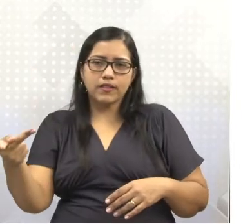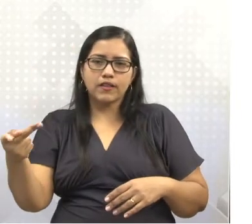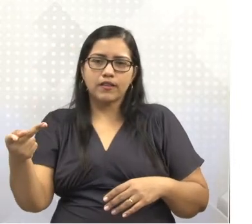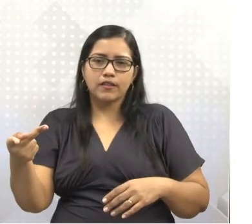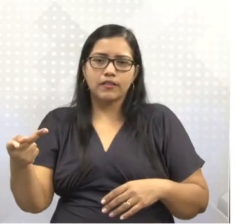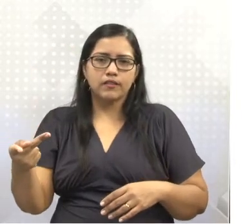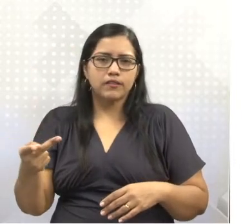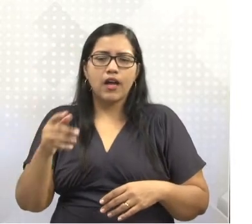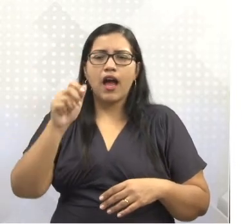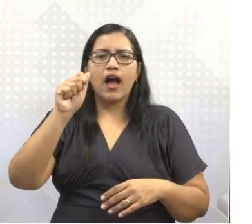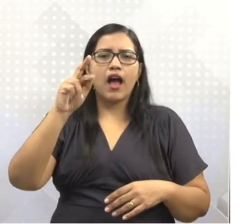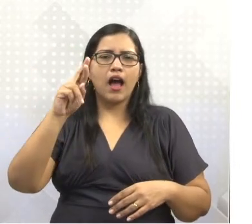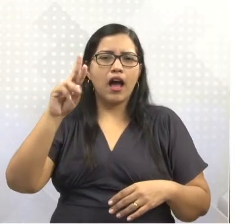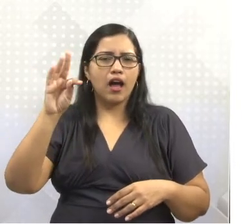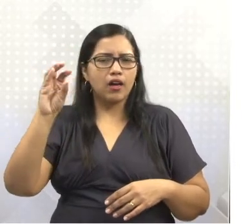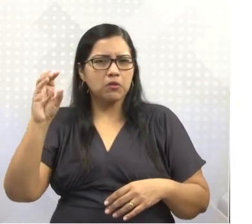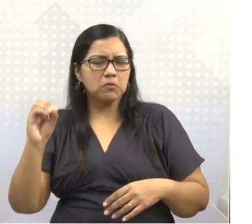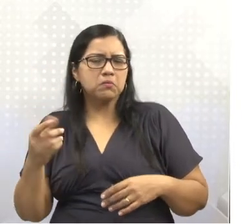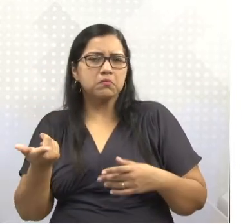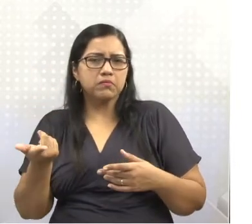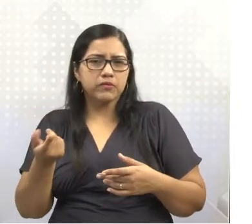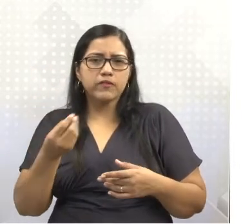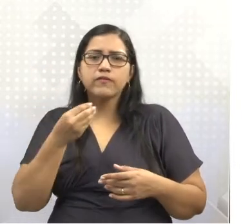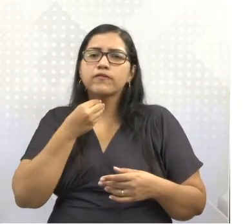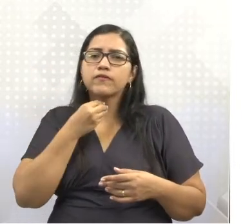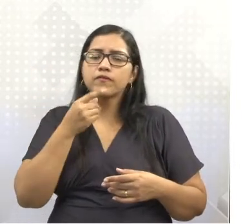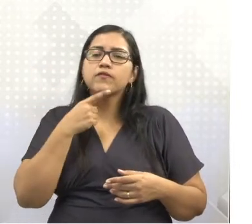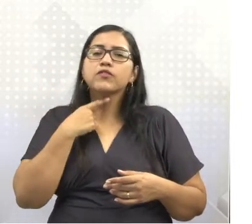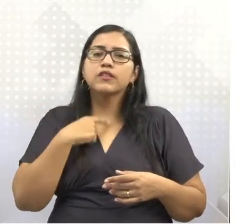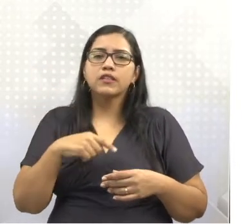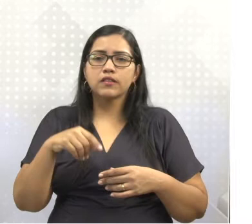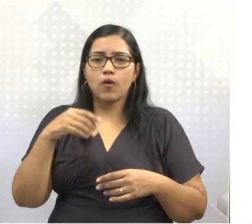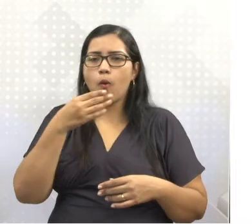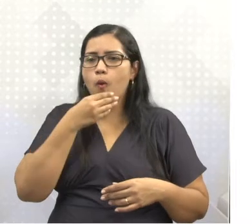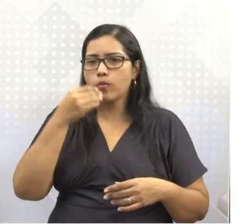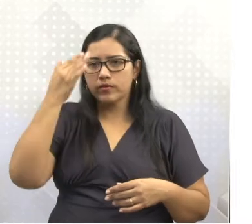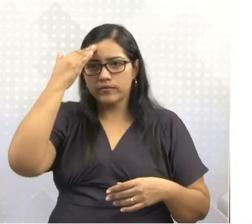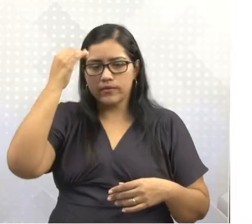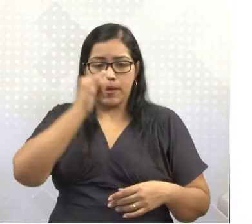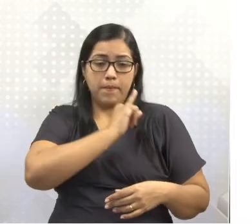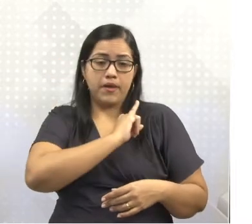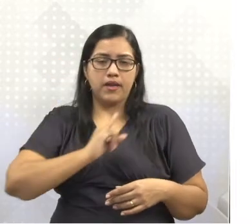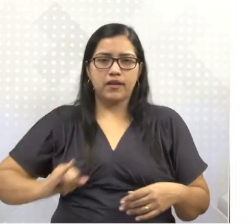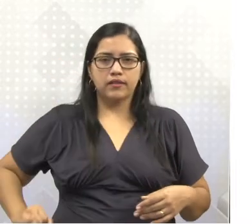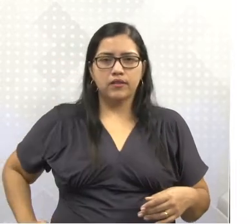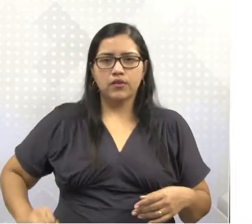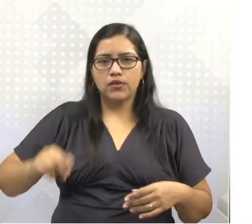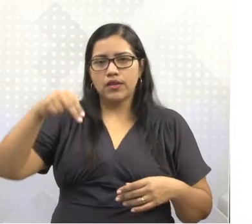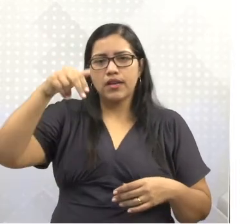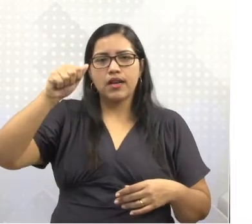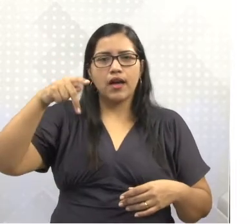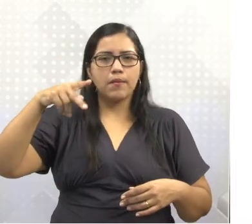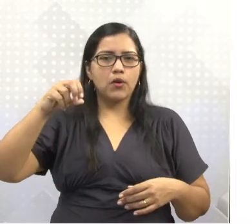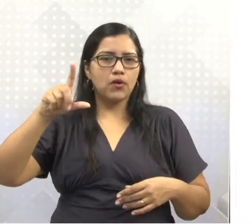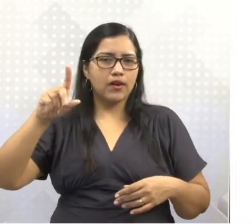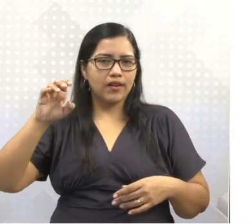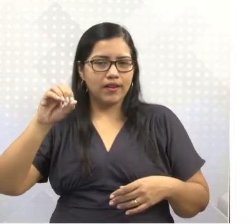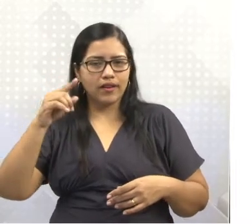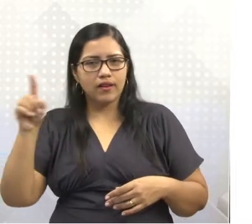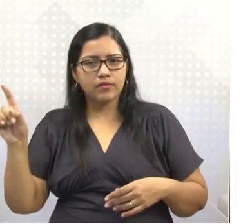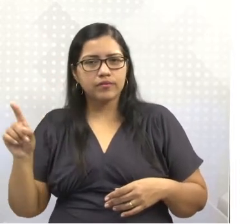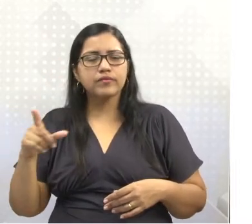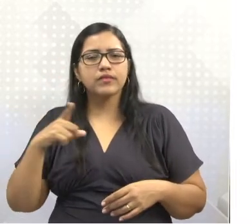construída com a imponência do período do imperador Napoleão Bonapá. Então, os principais polos da atração